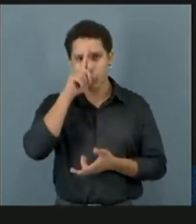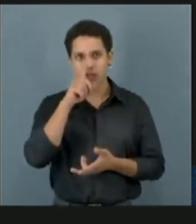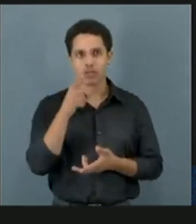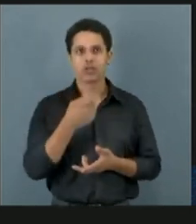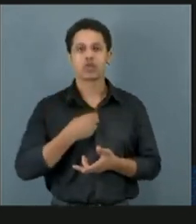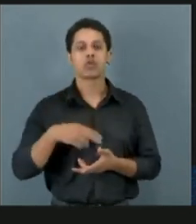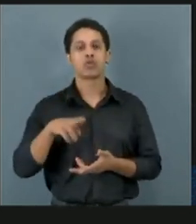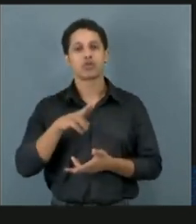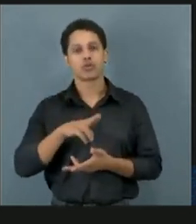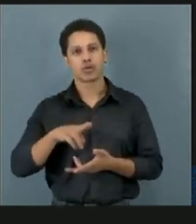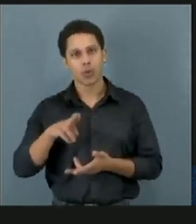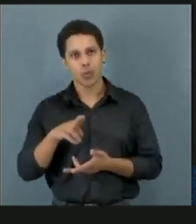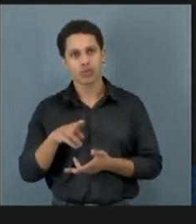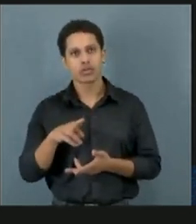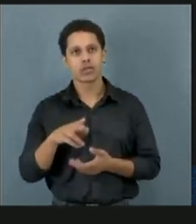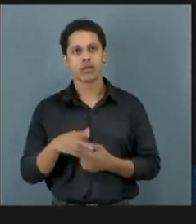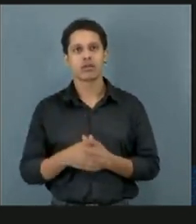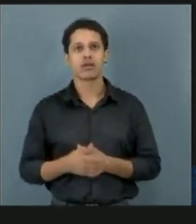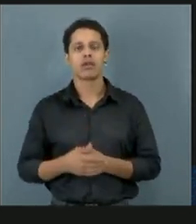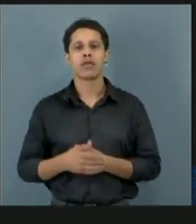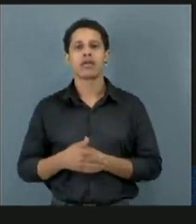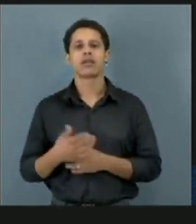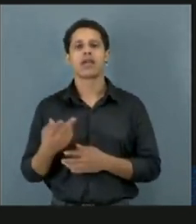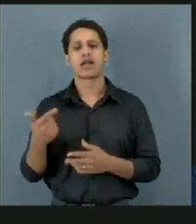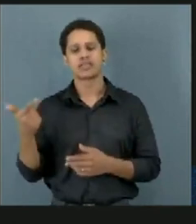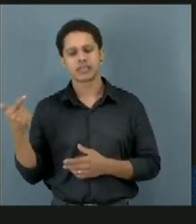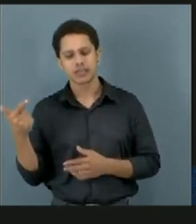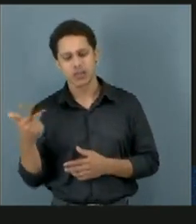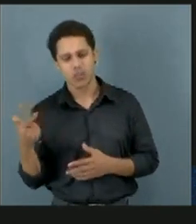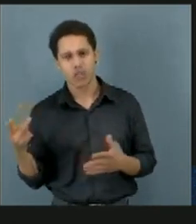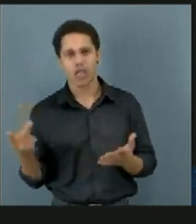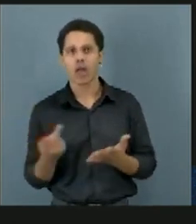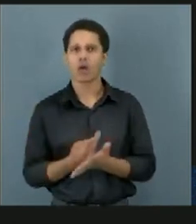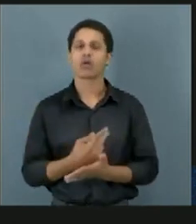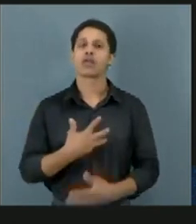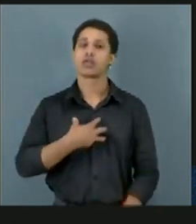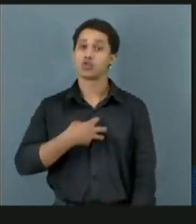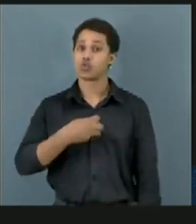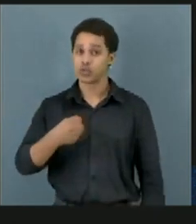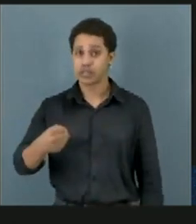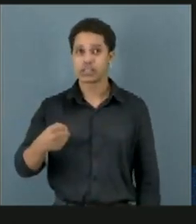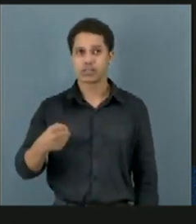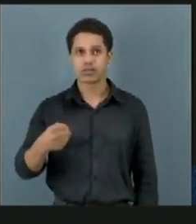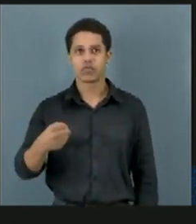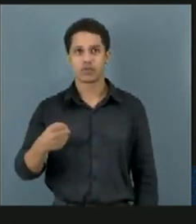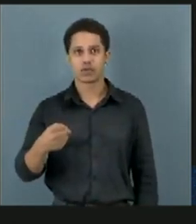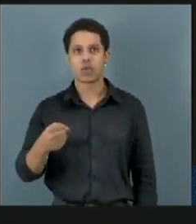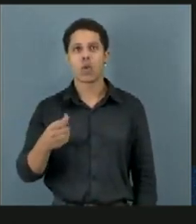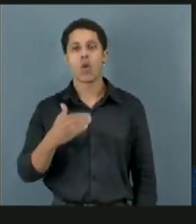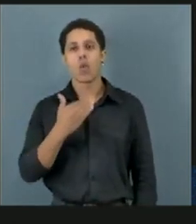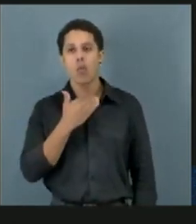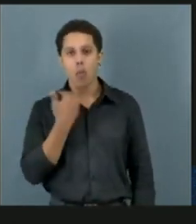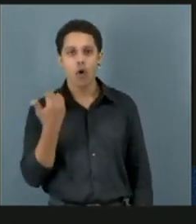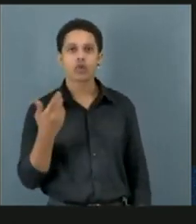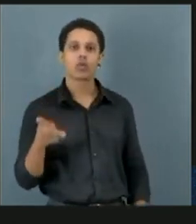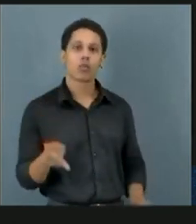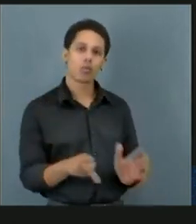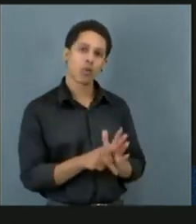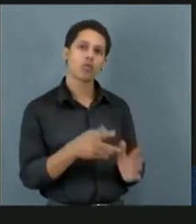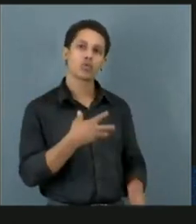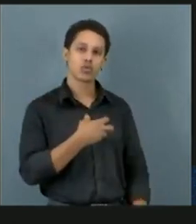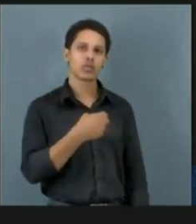droga, que é a segunda causa de morte, de suicídio, né? Morte por suicídio.